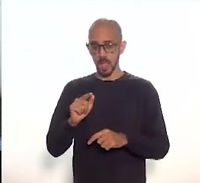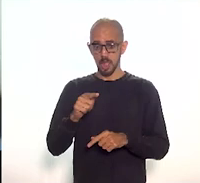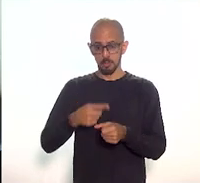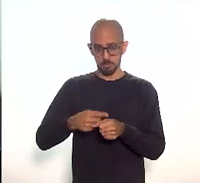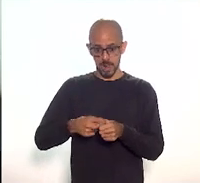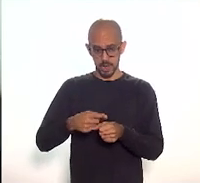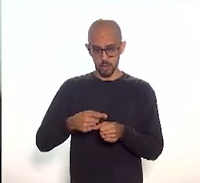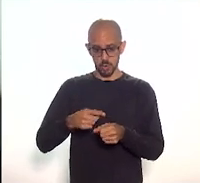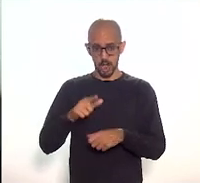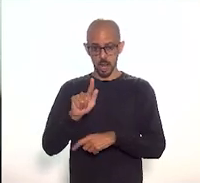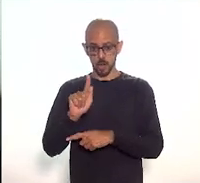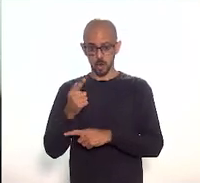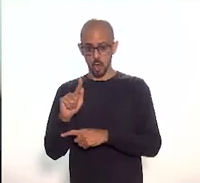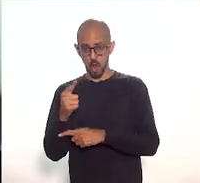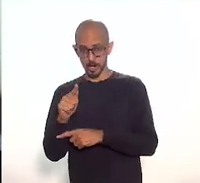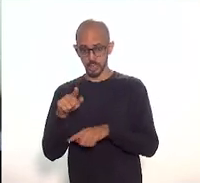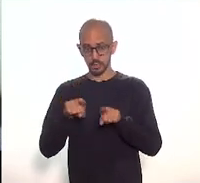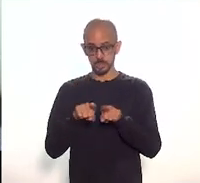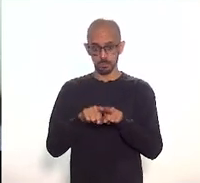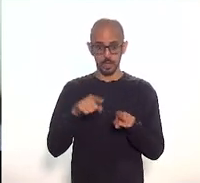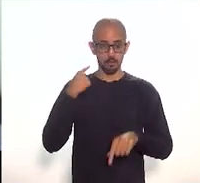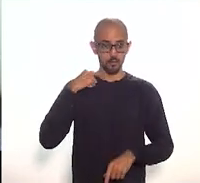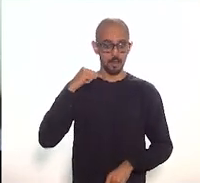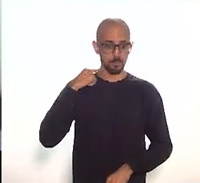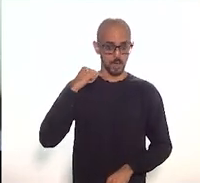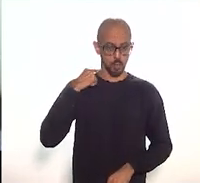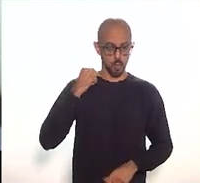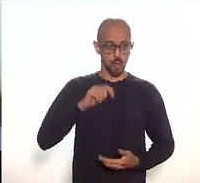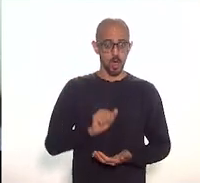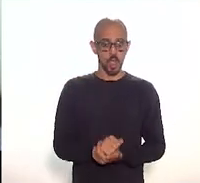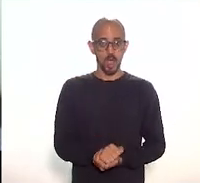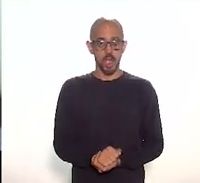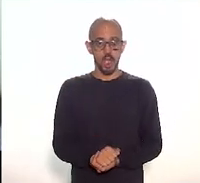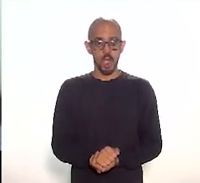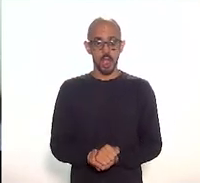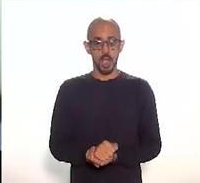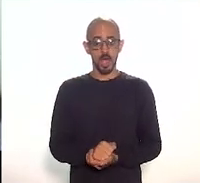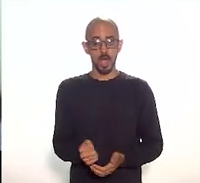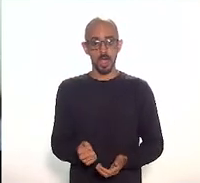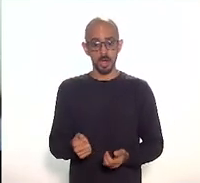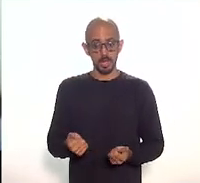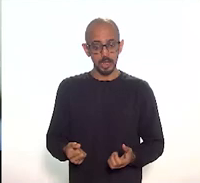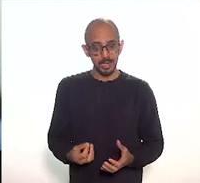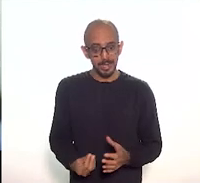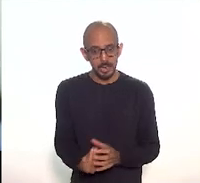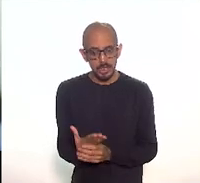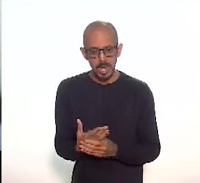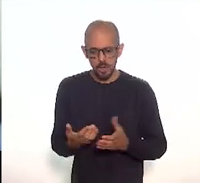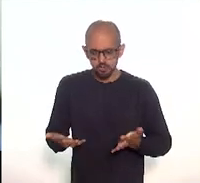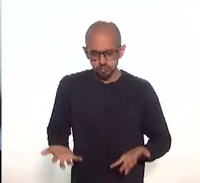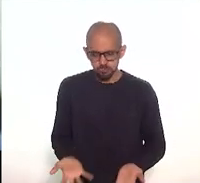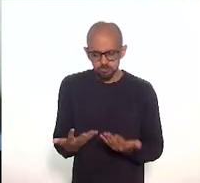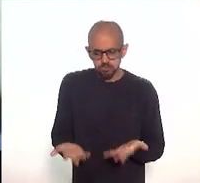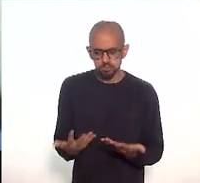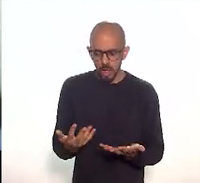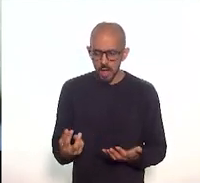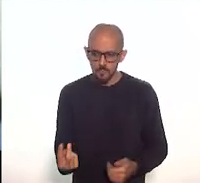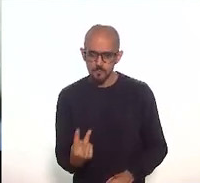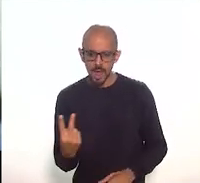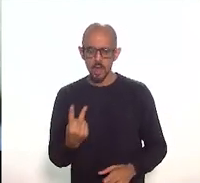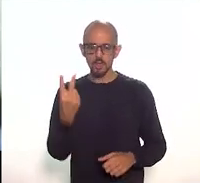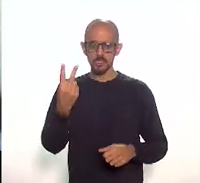podia valorizar muito a nossa arquitetura urbana, a nossa